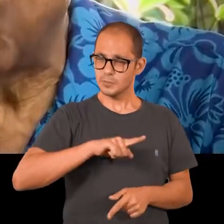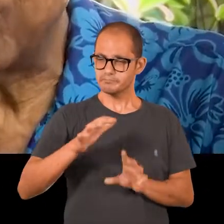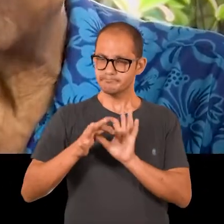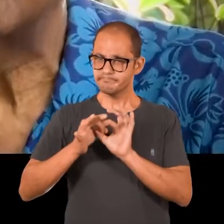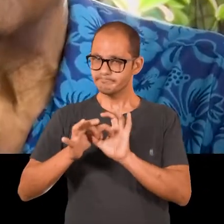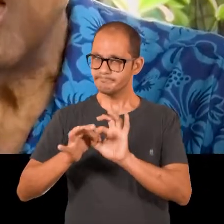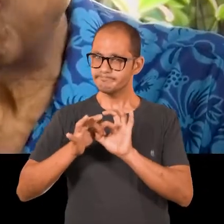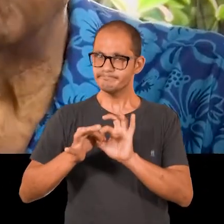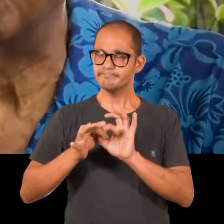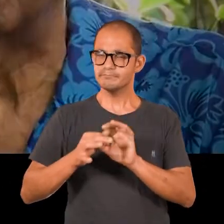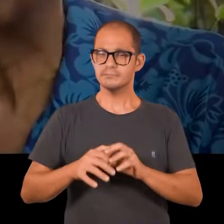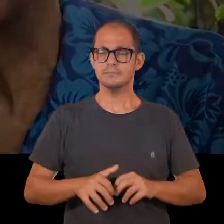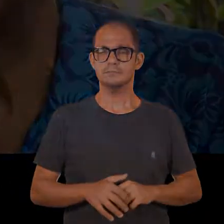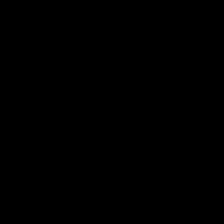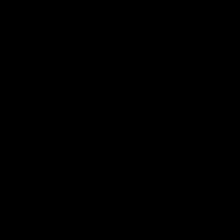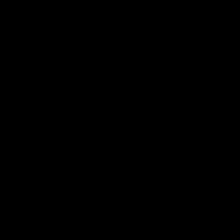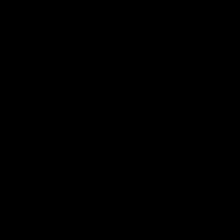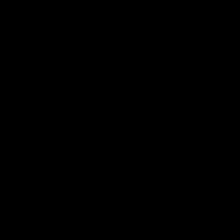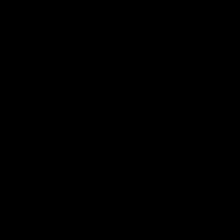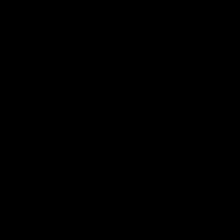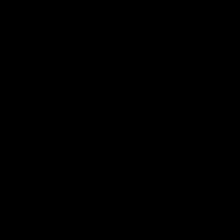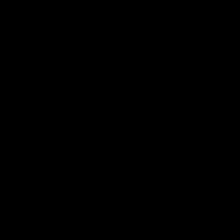para nós e conosco.